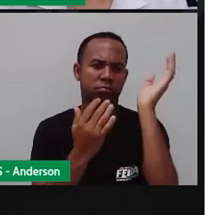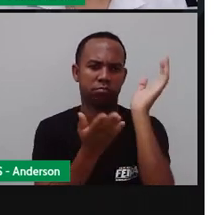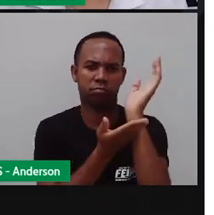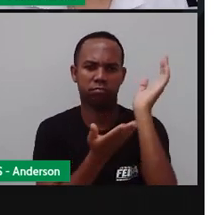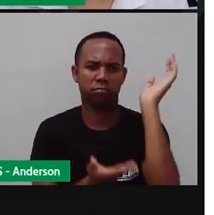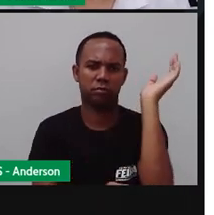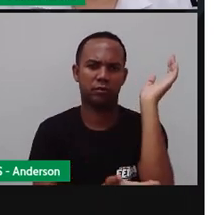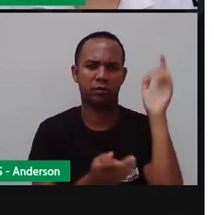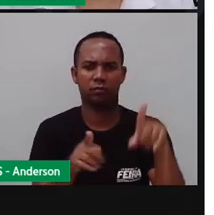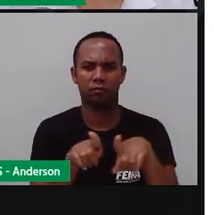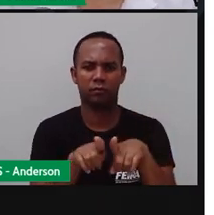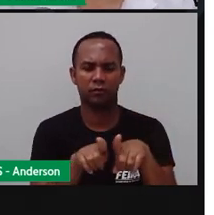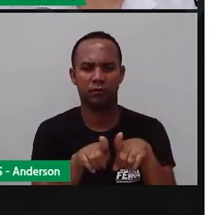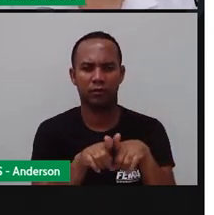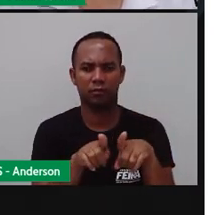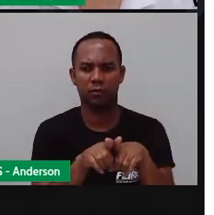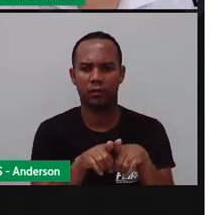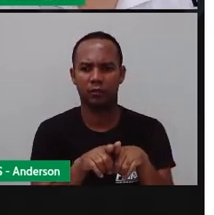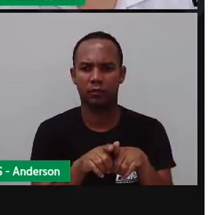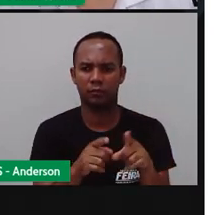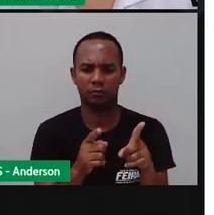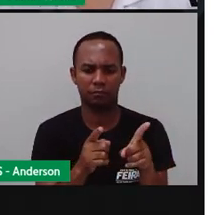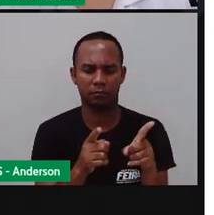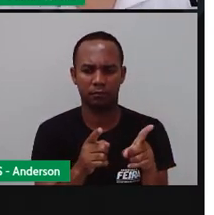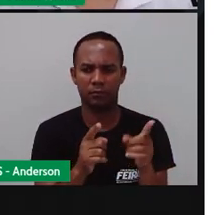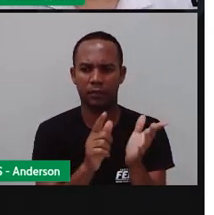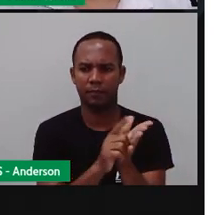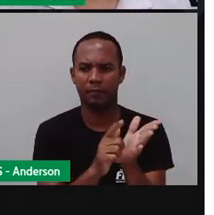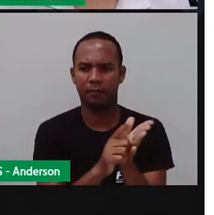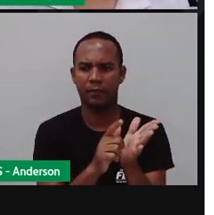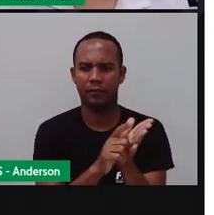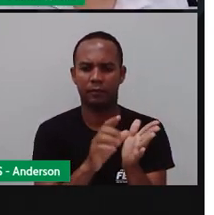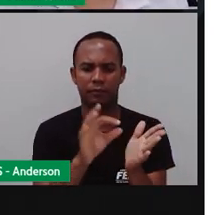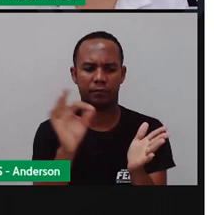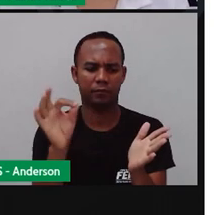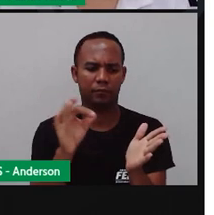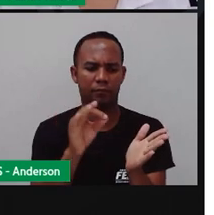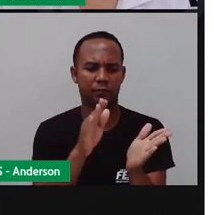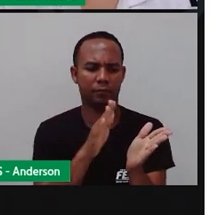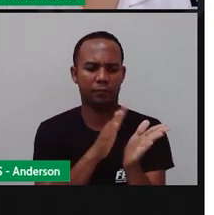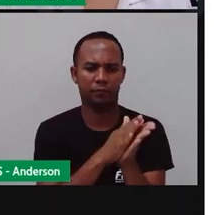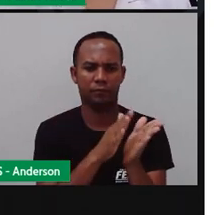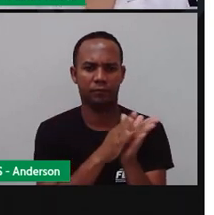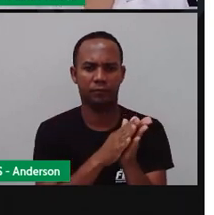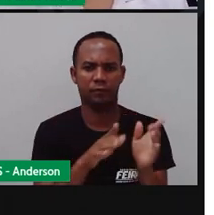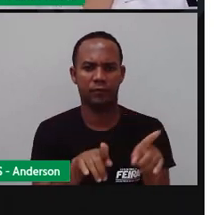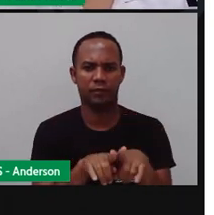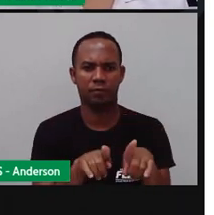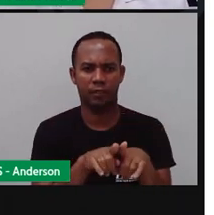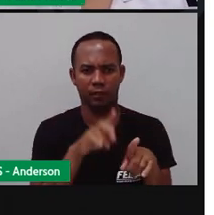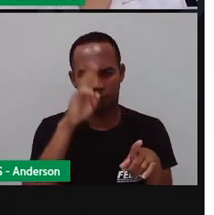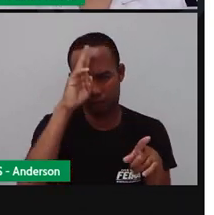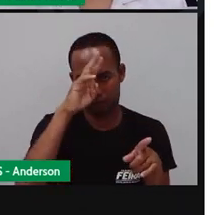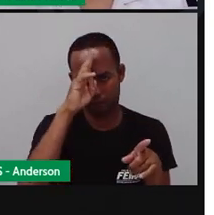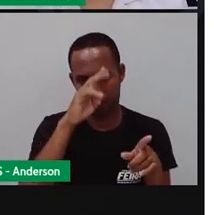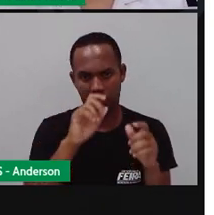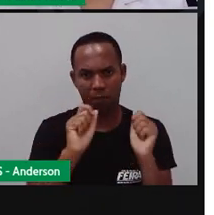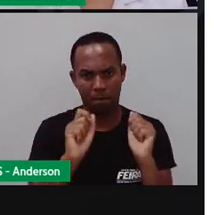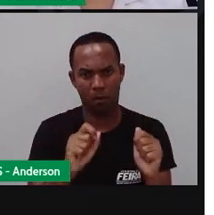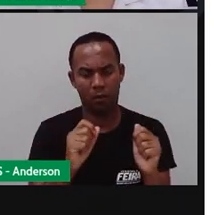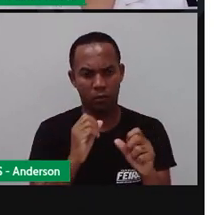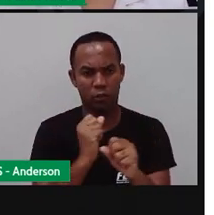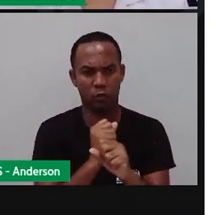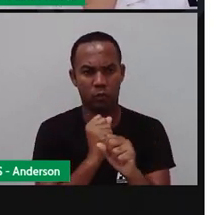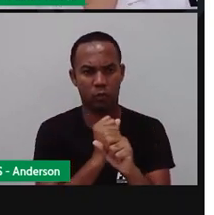um material próprio chamado de cartão de maquete. Agora, lembrando que vocês que estão aí podem construir uma